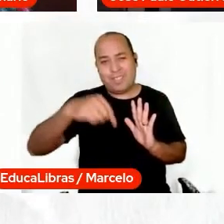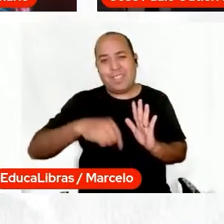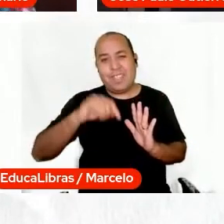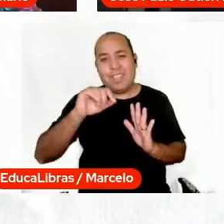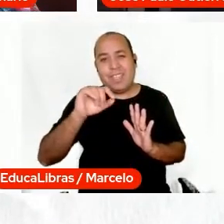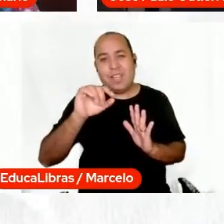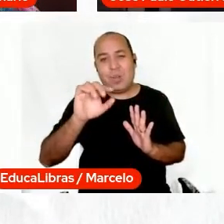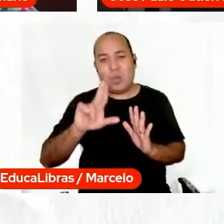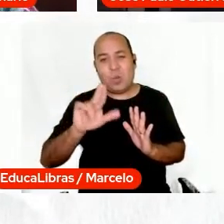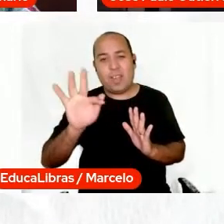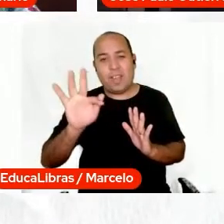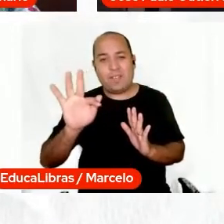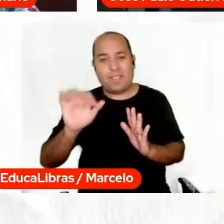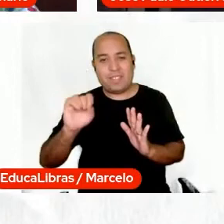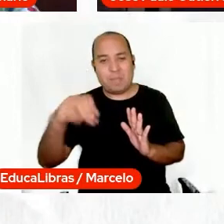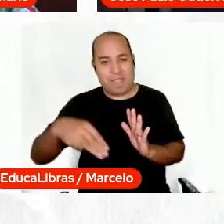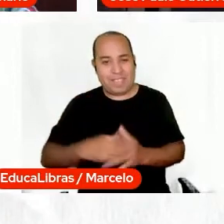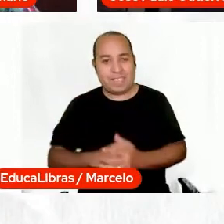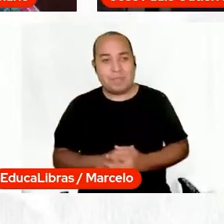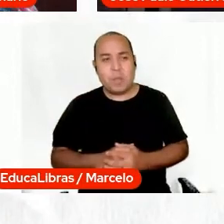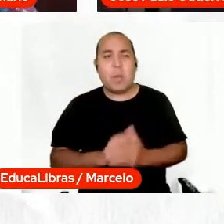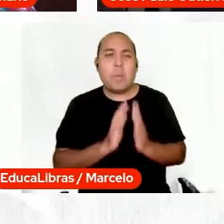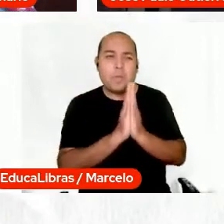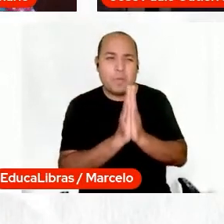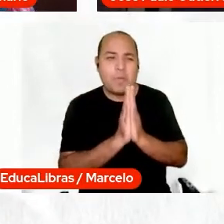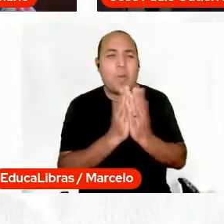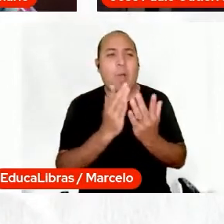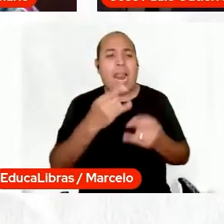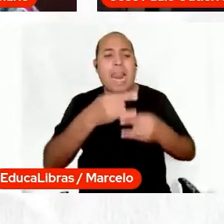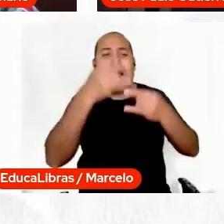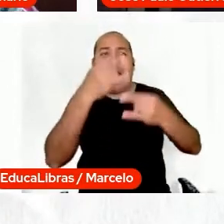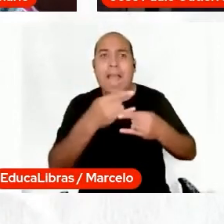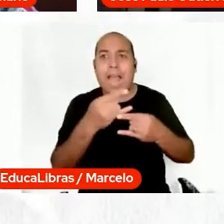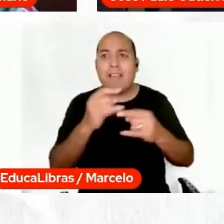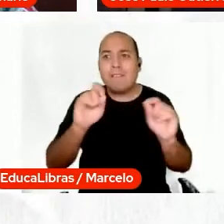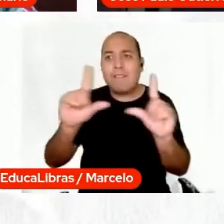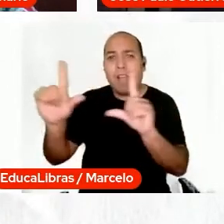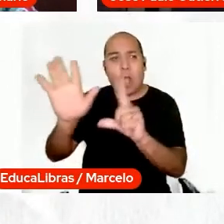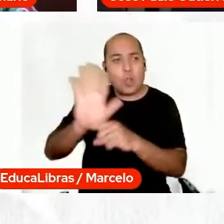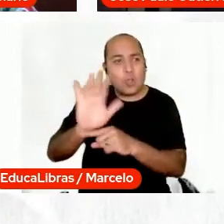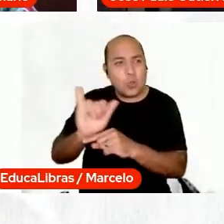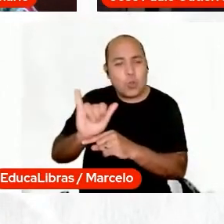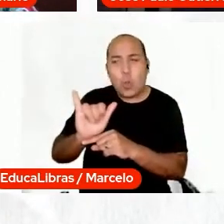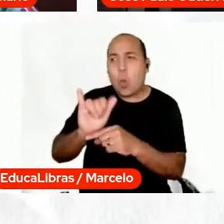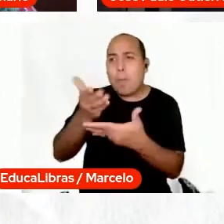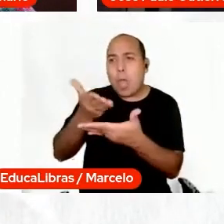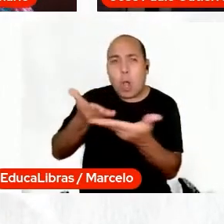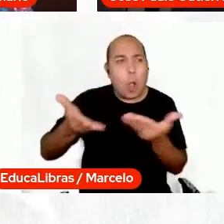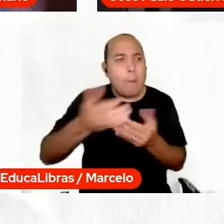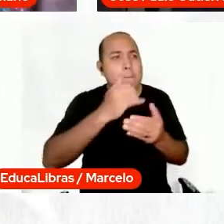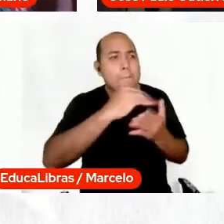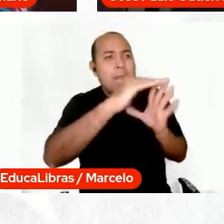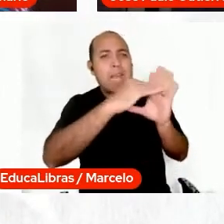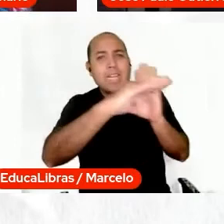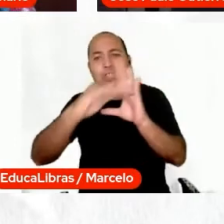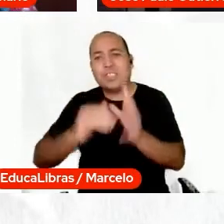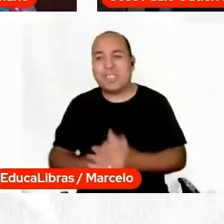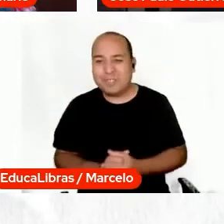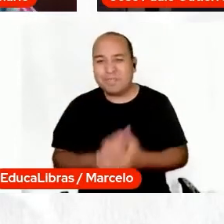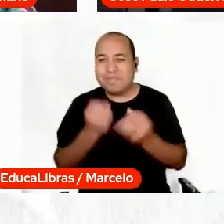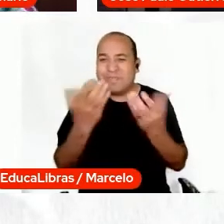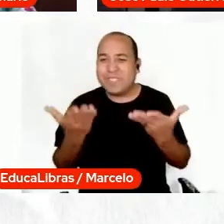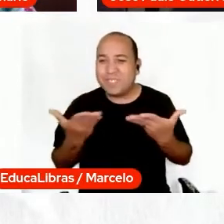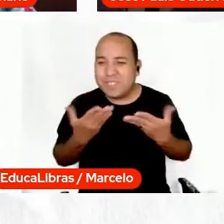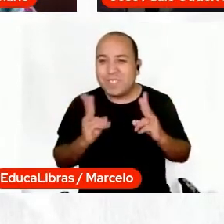sejam todos, compartilhem as nossas lives, vejam os nossos materiais no portal, sejam todos bem-vindos